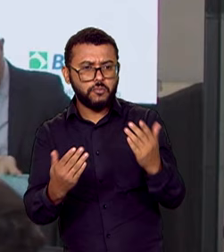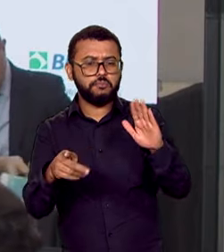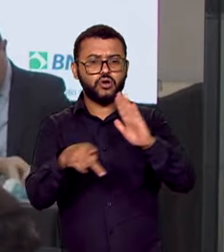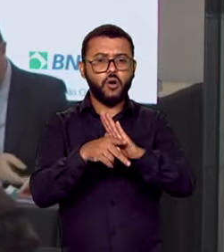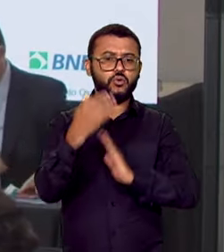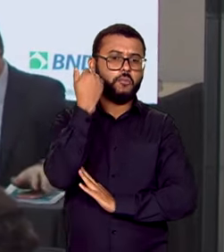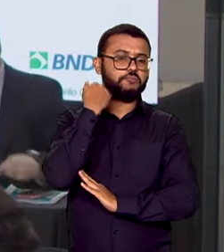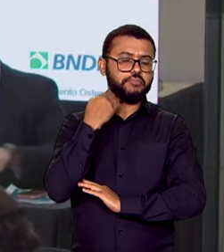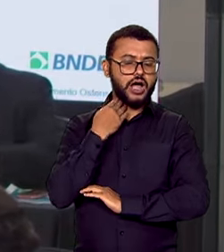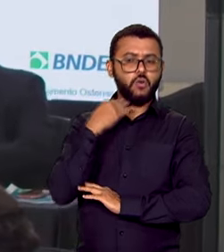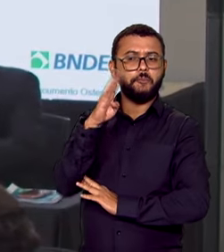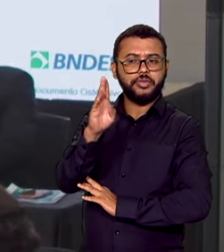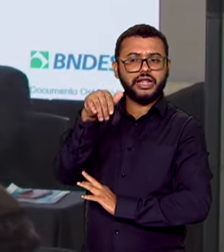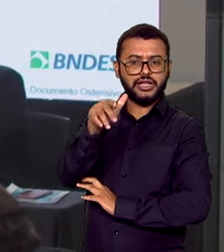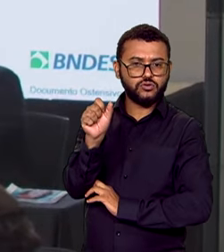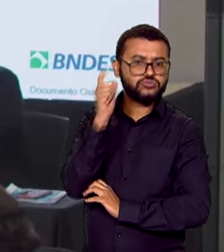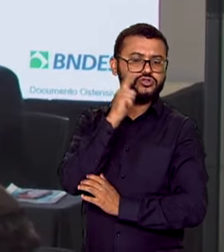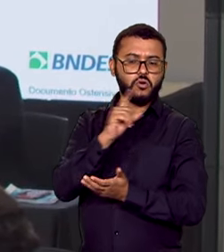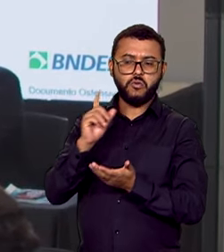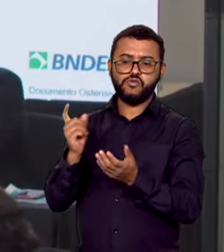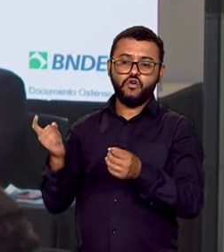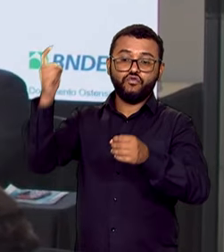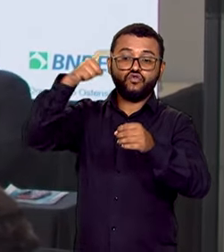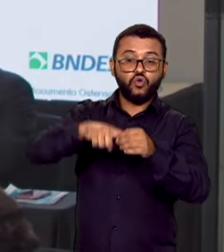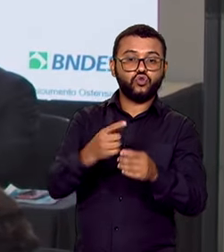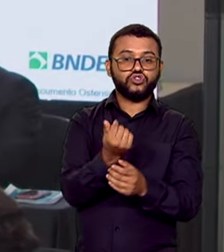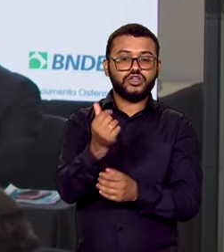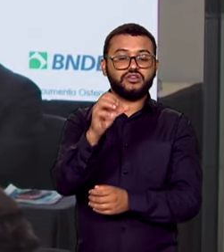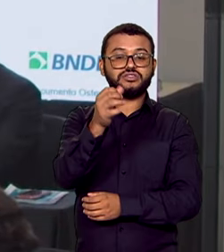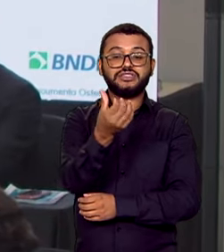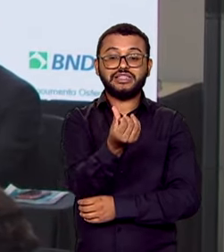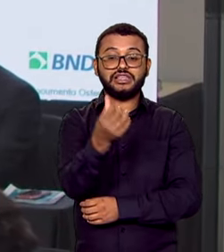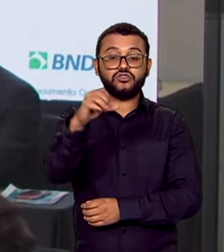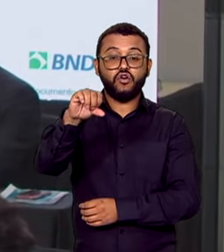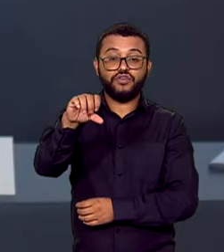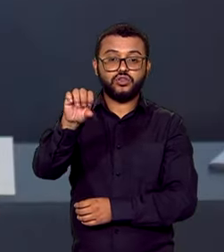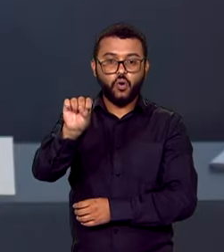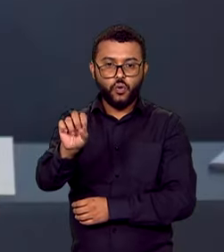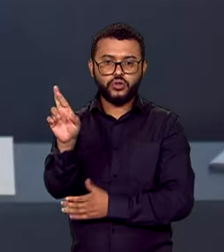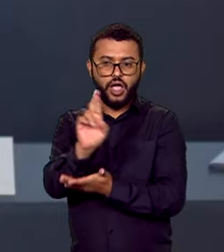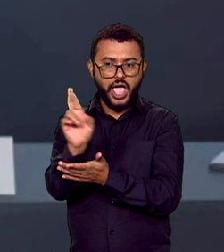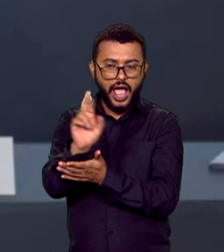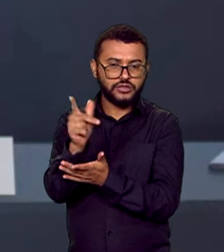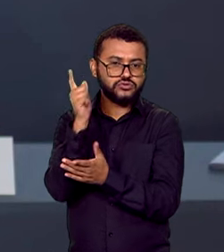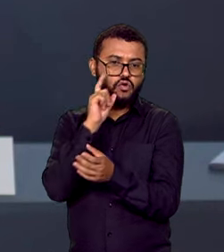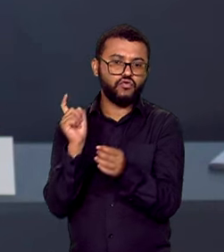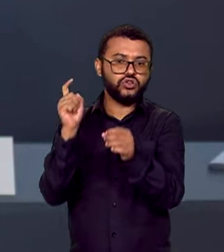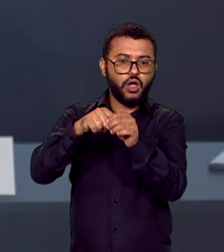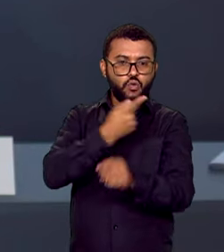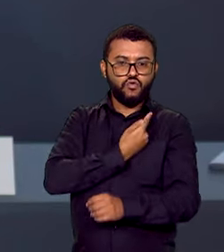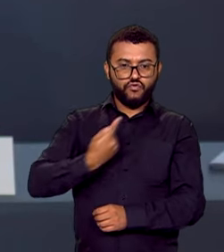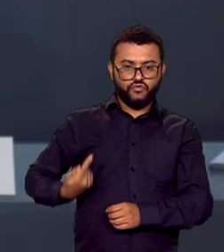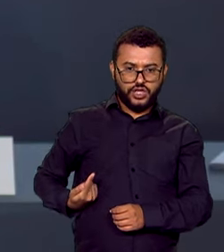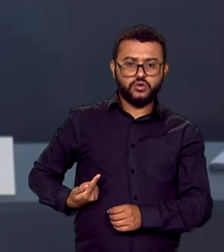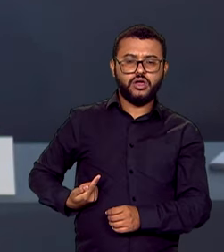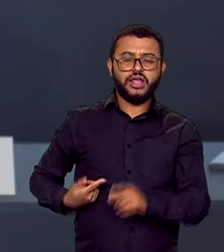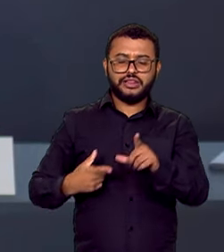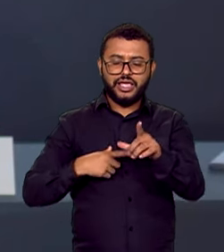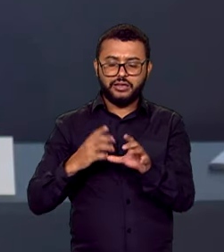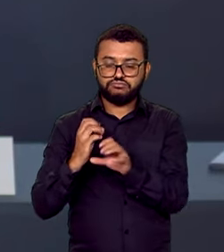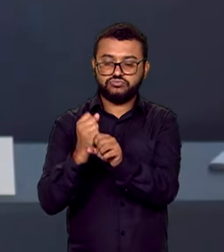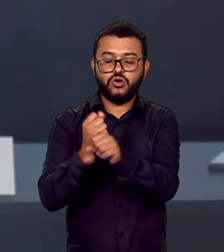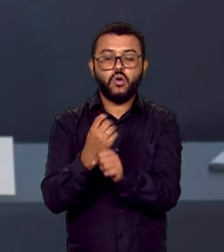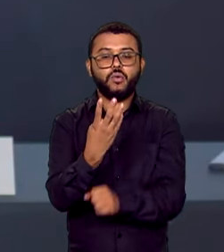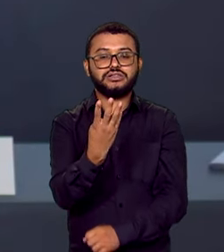o BNDES informou que já devolveu R 698 bilhões ao Tesouro Nacional, dos R$ 440